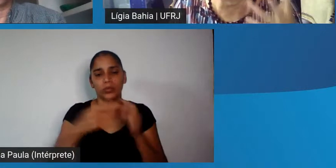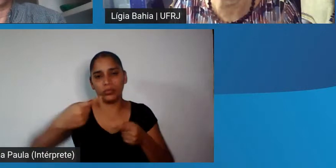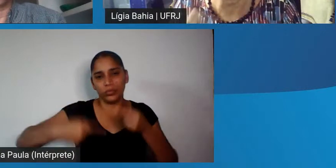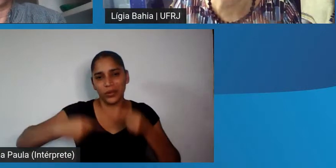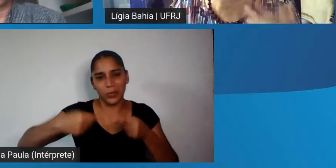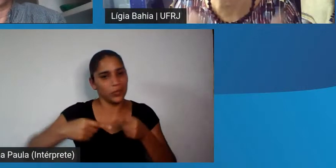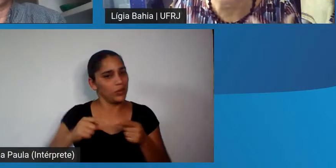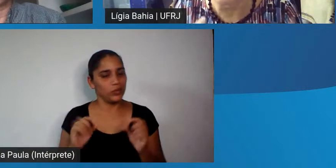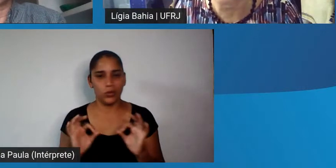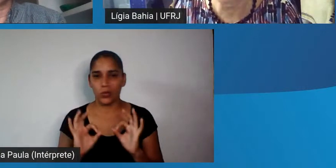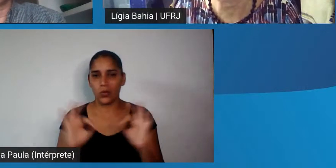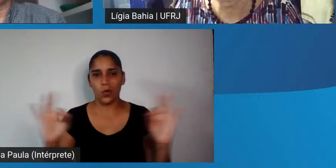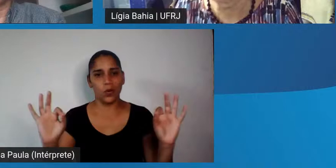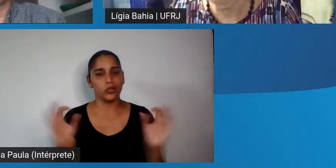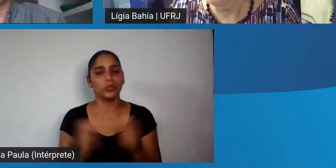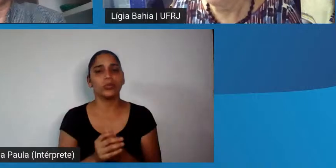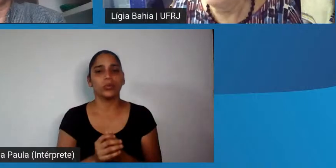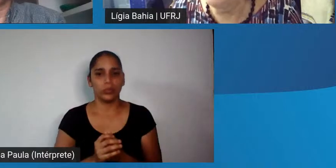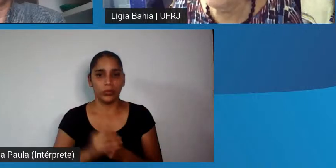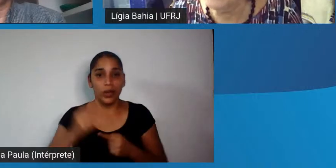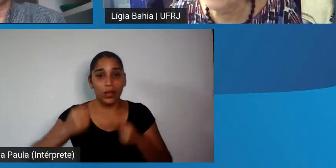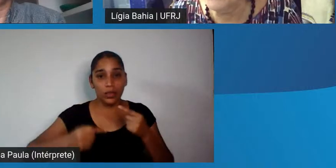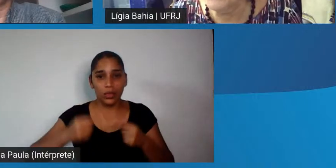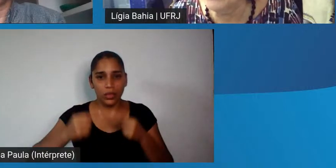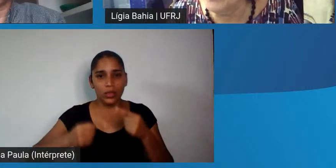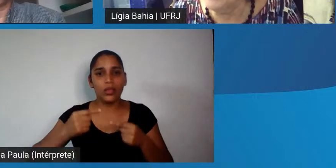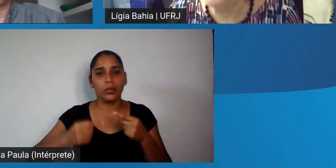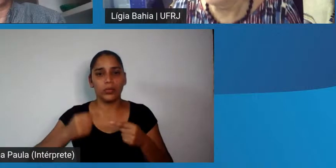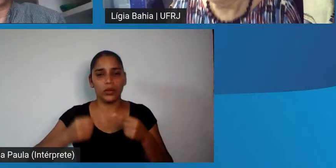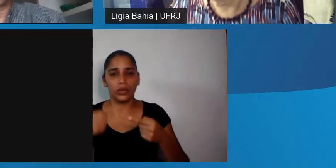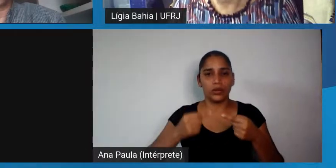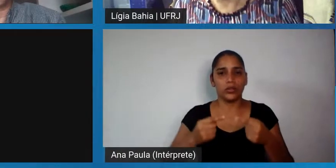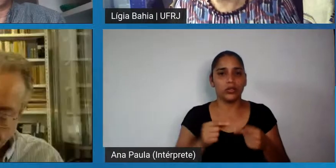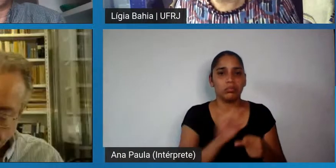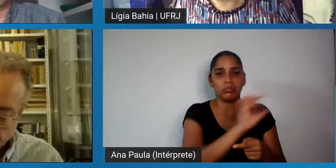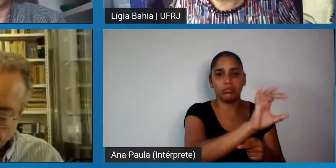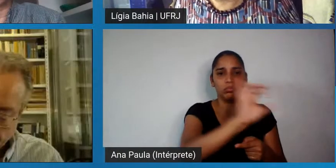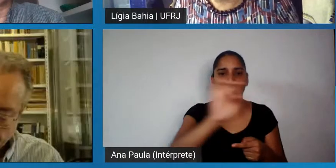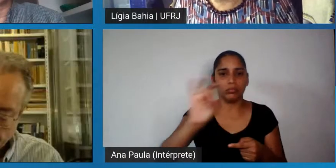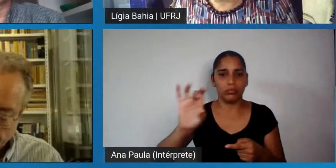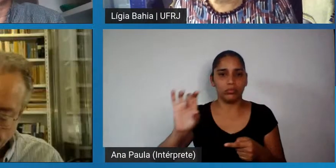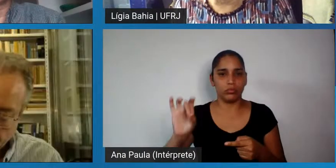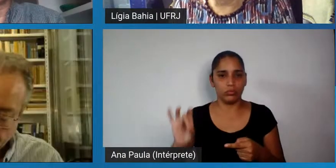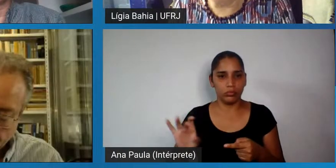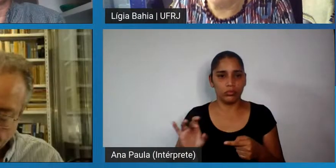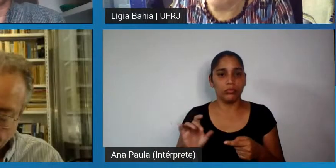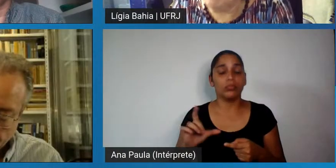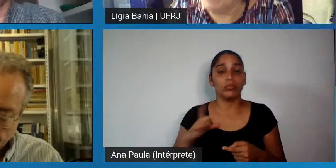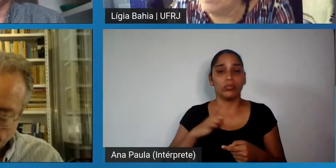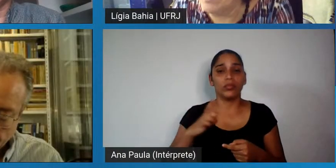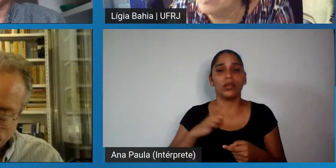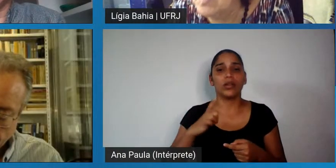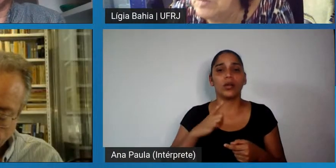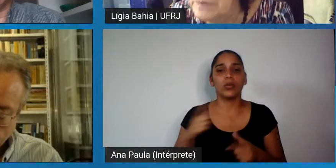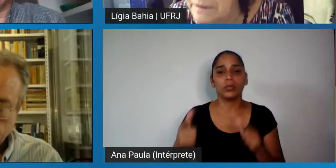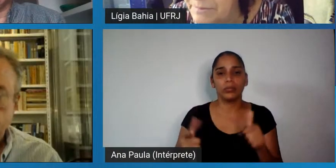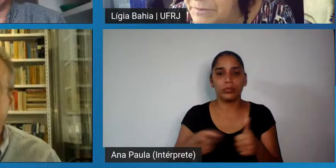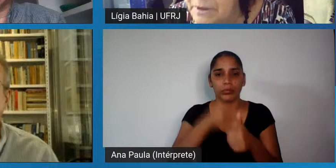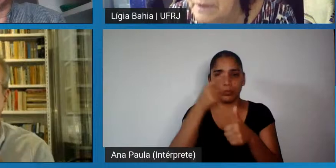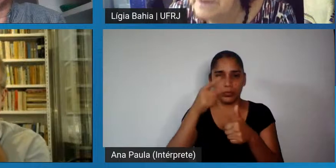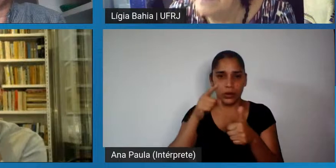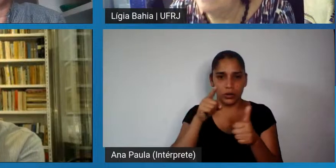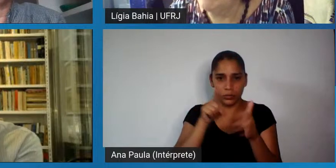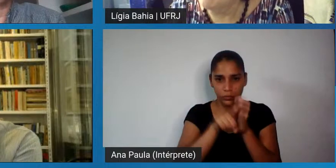certamente há um debate, inclusive, entre os expositores, mas nós já temos aqui uma primeira pergunta,